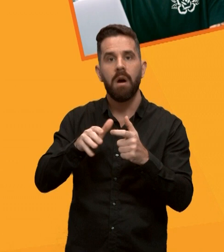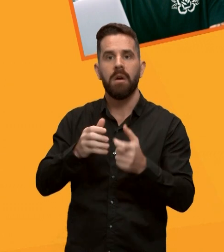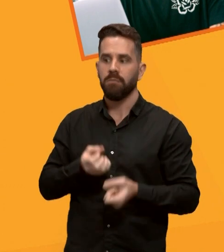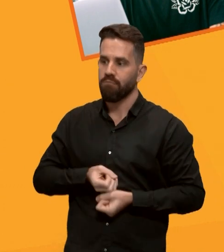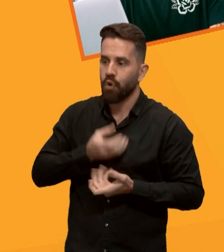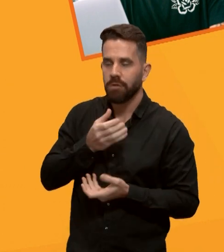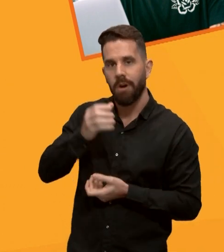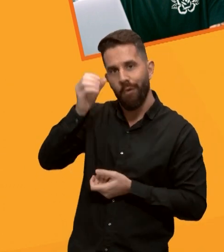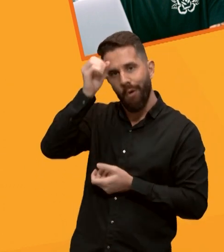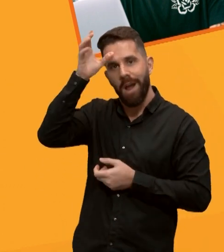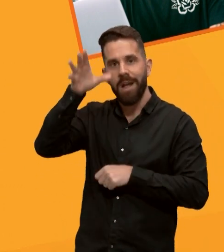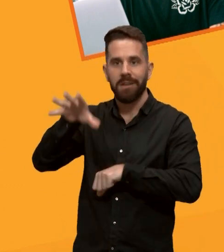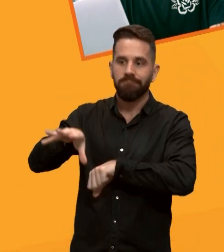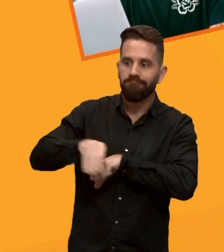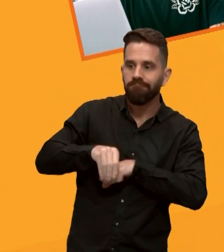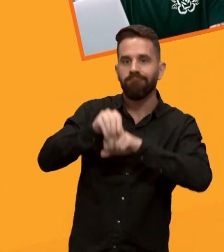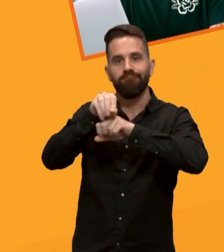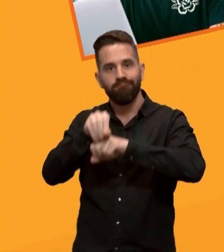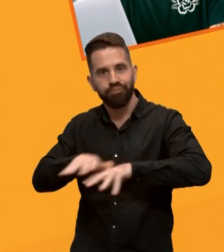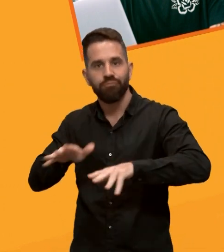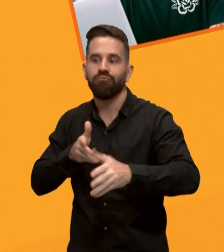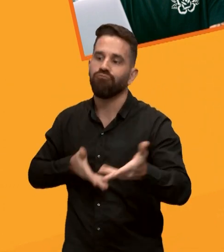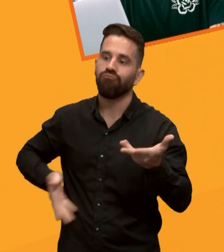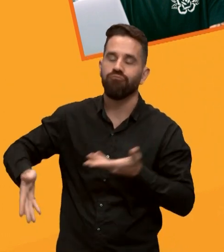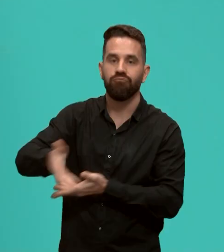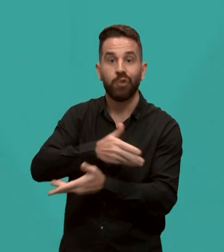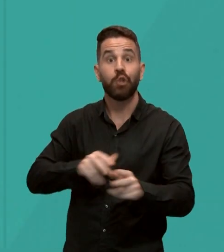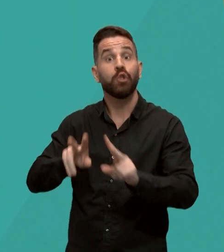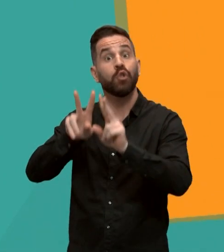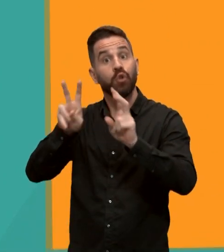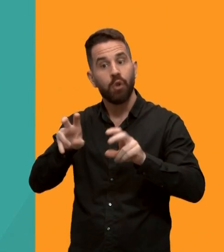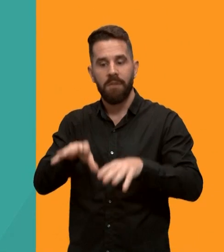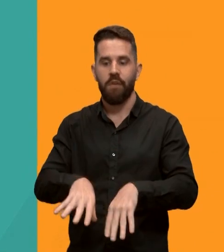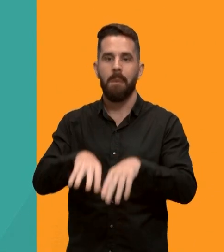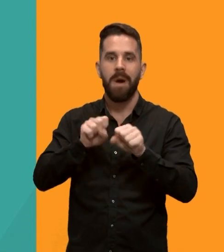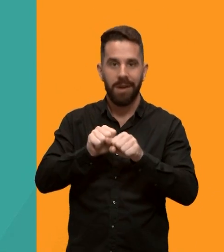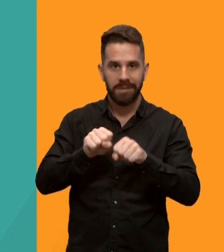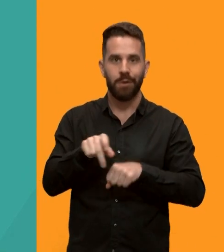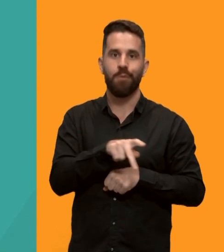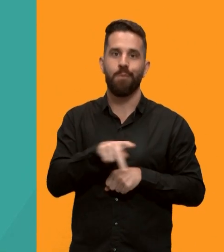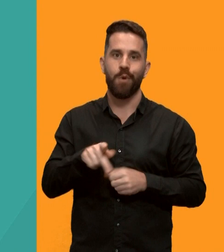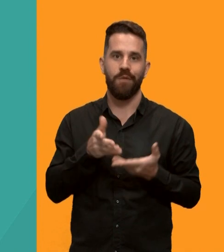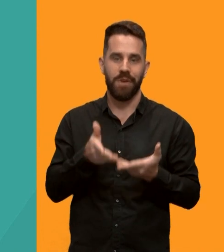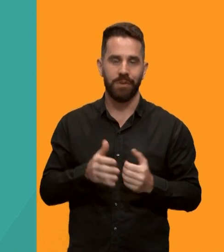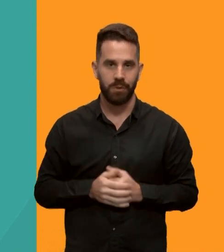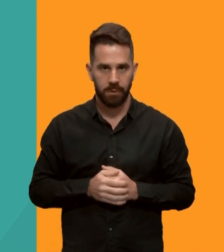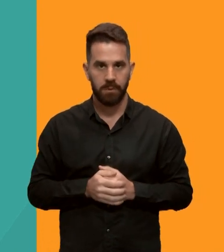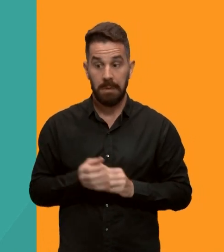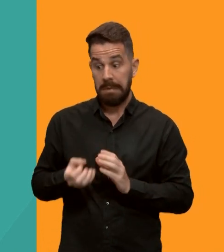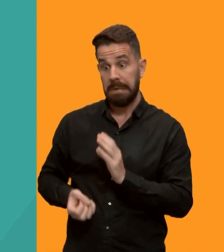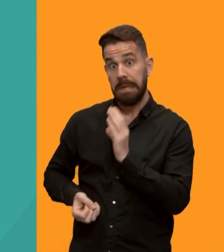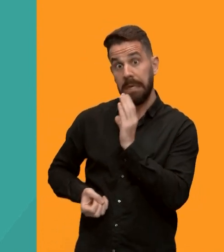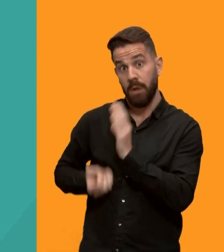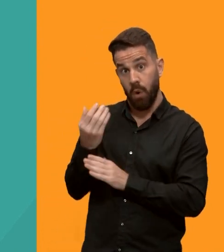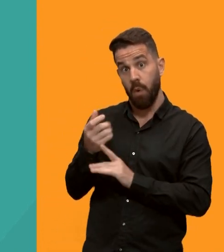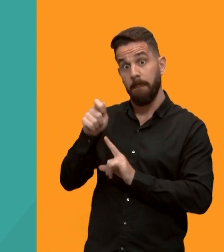de conhecimentos sobre formação docente. Ele foi criado em outubro de